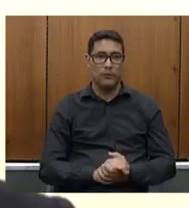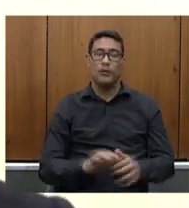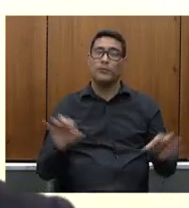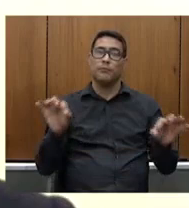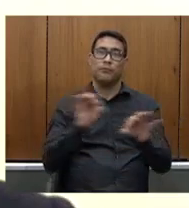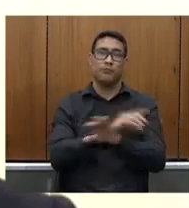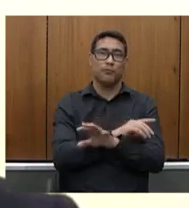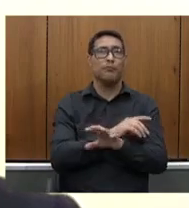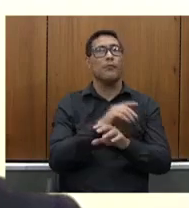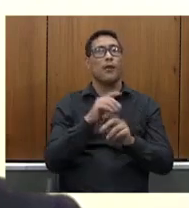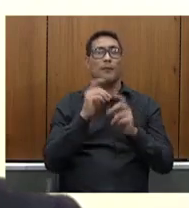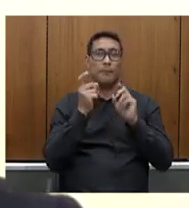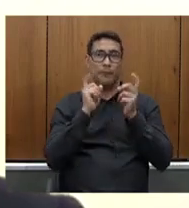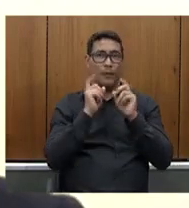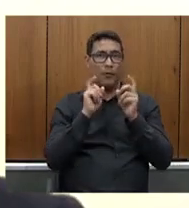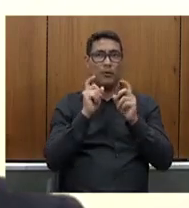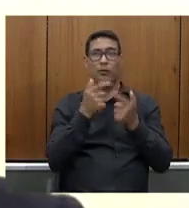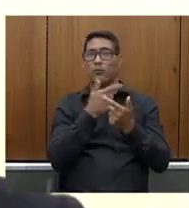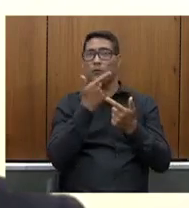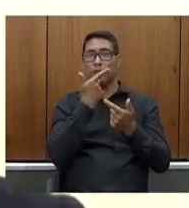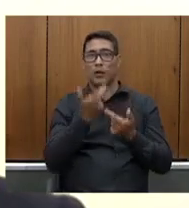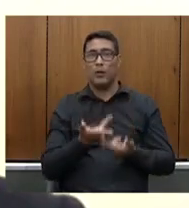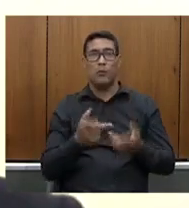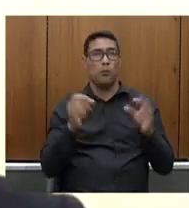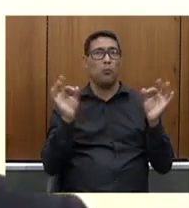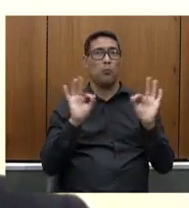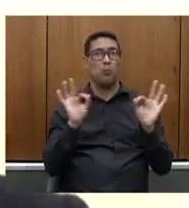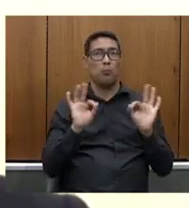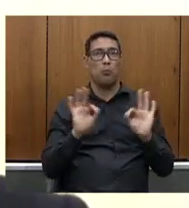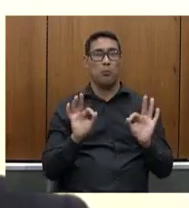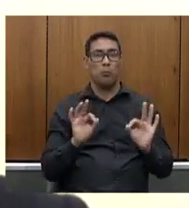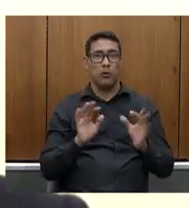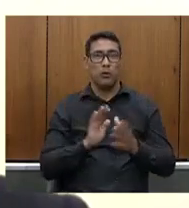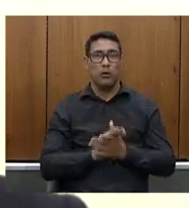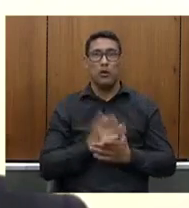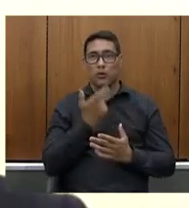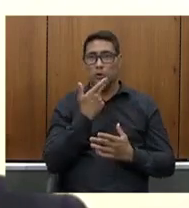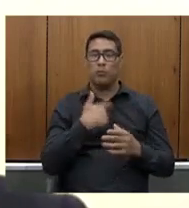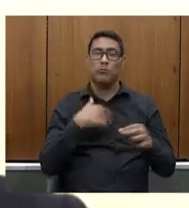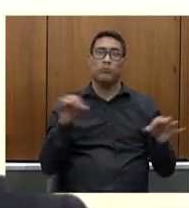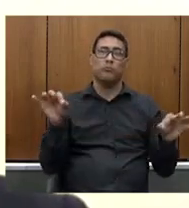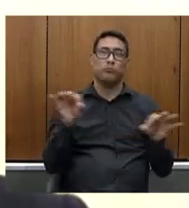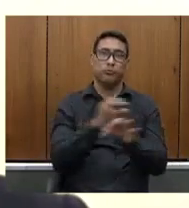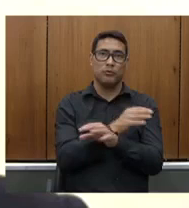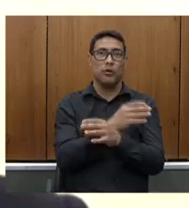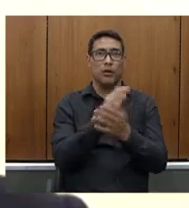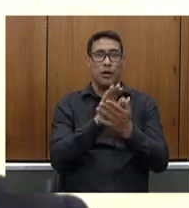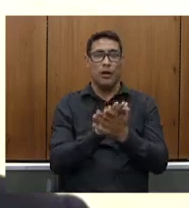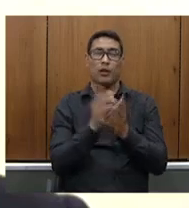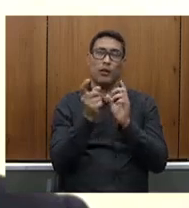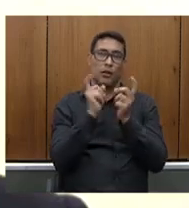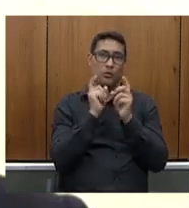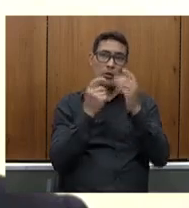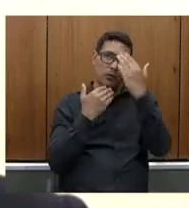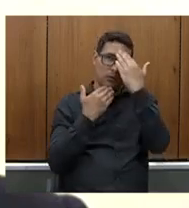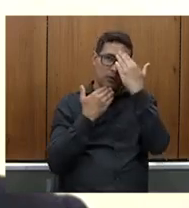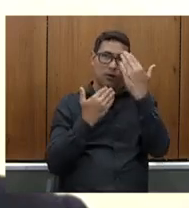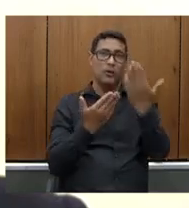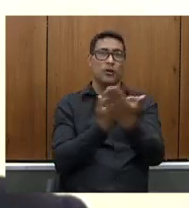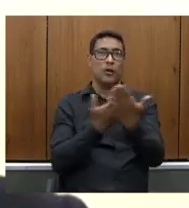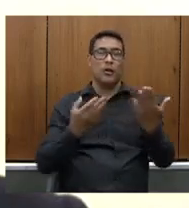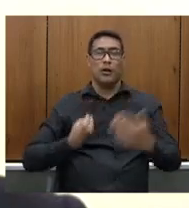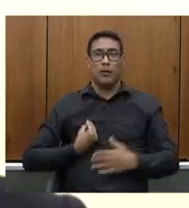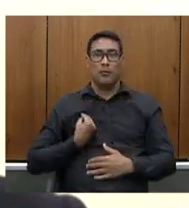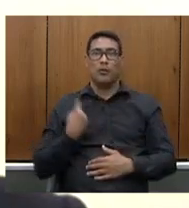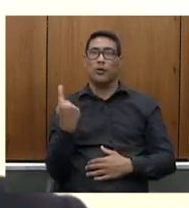reunião não tendo mais o que tratar dou por encerrada esta audiência agradeço a presença de